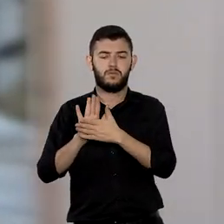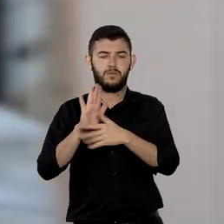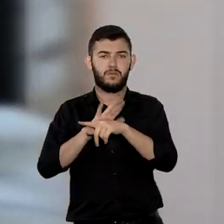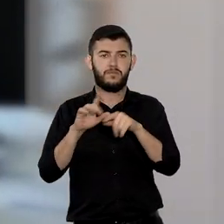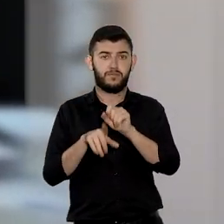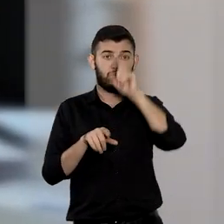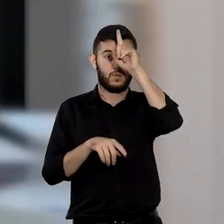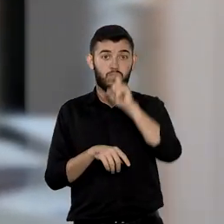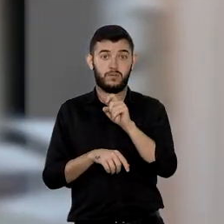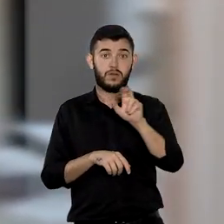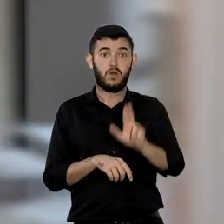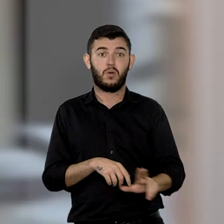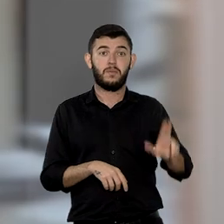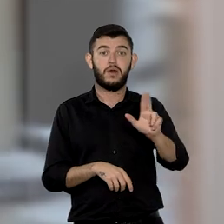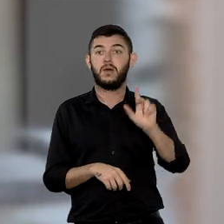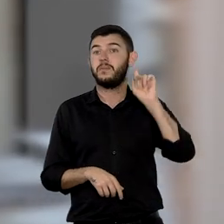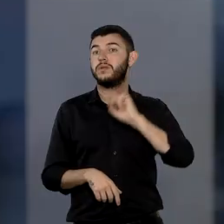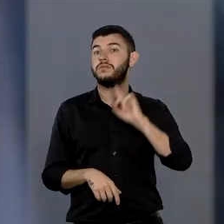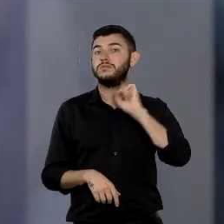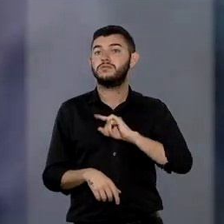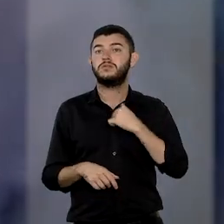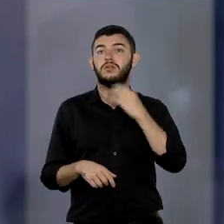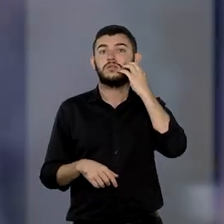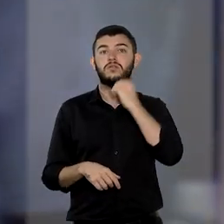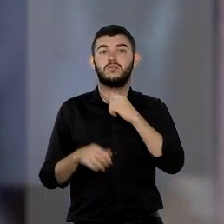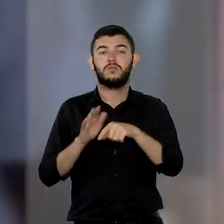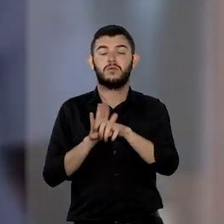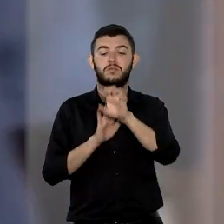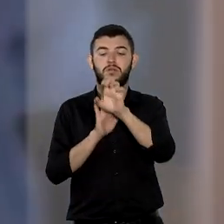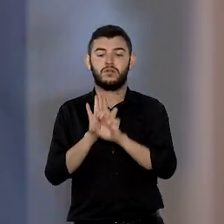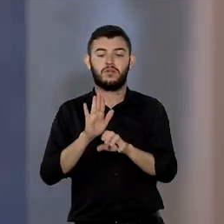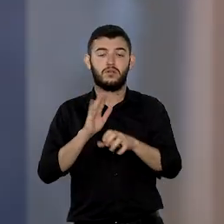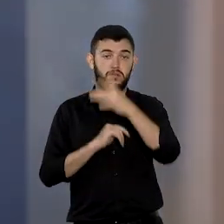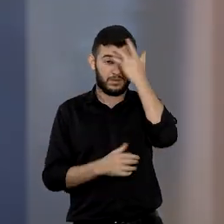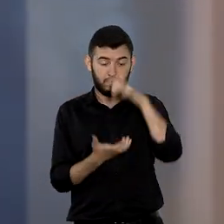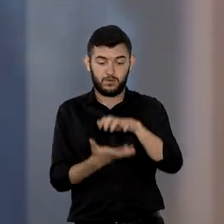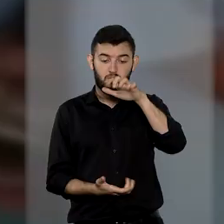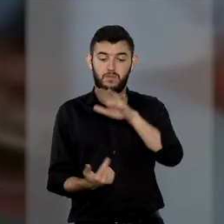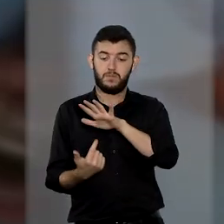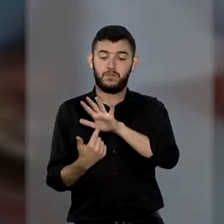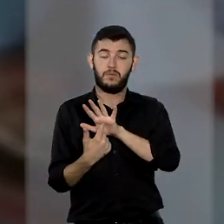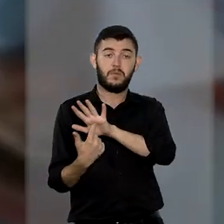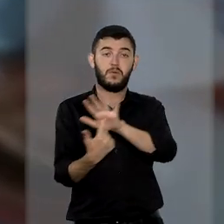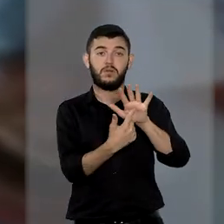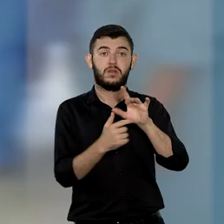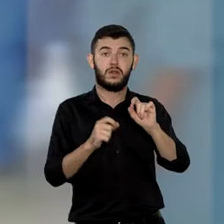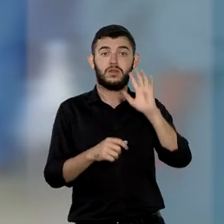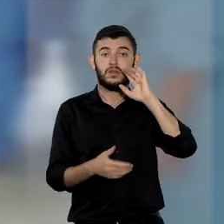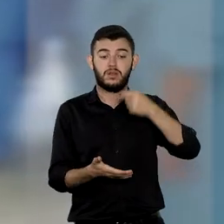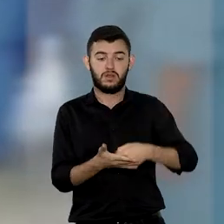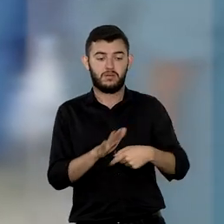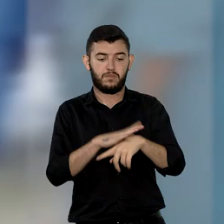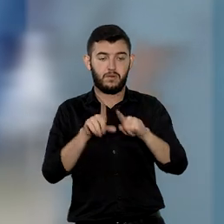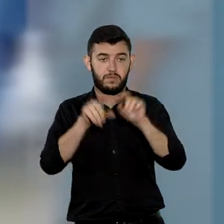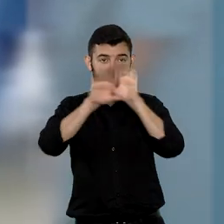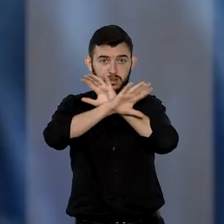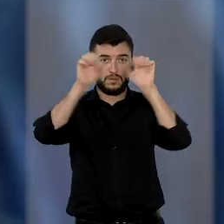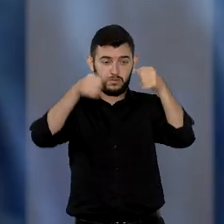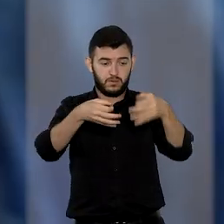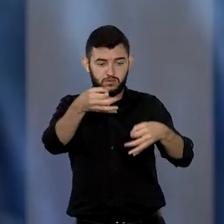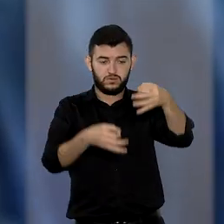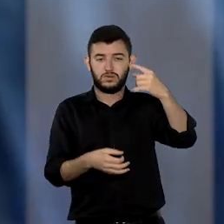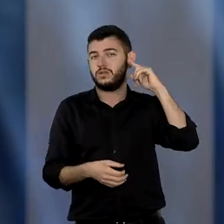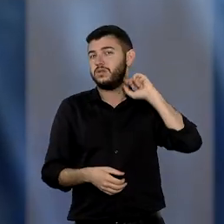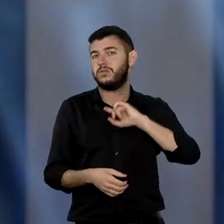de Uberlândia, em Minas Gerais, que invocou o Estatuto da Pessoa Idosa para contestar decisão do Tribunal de Justiça do